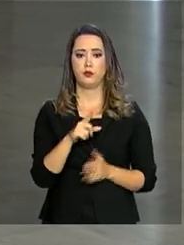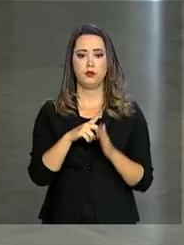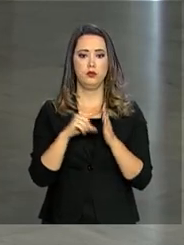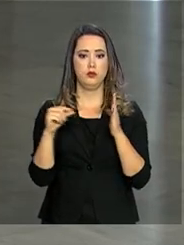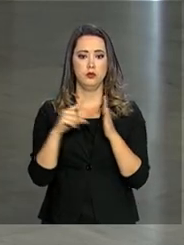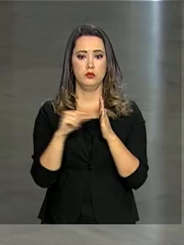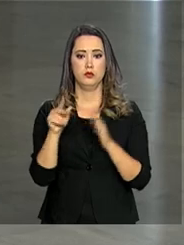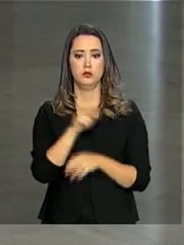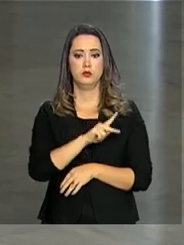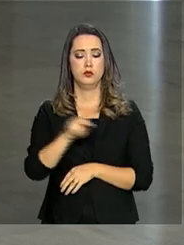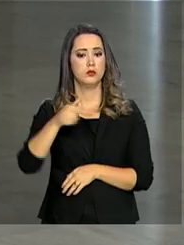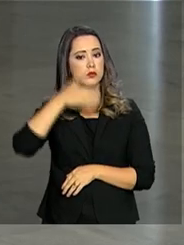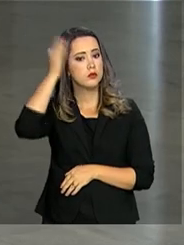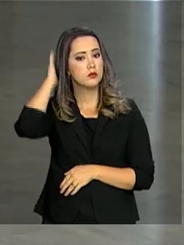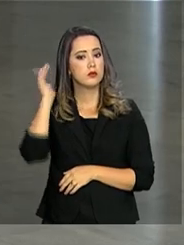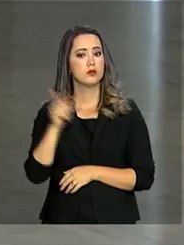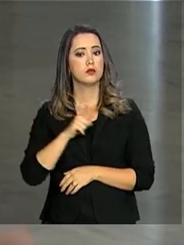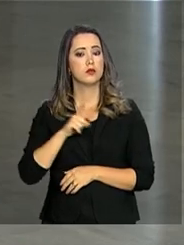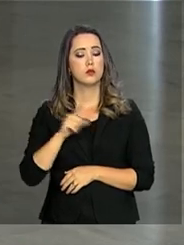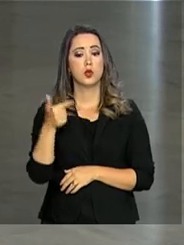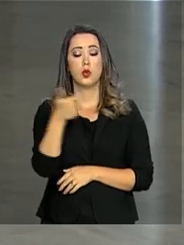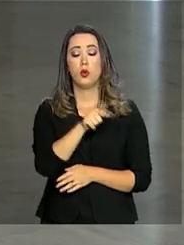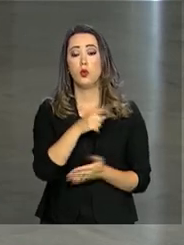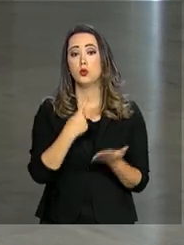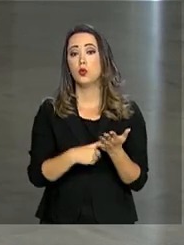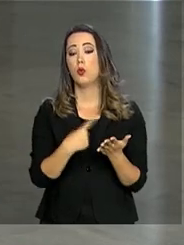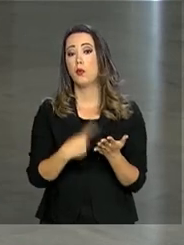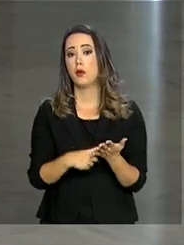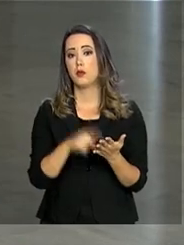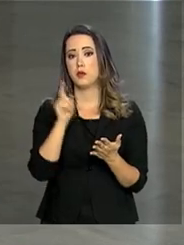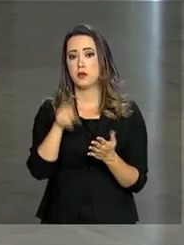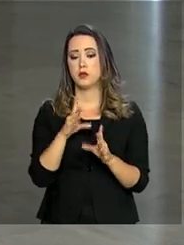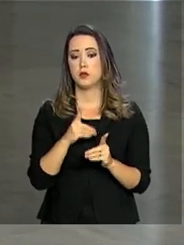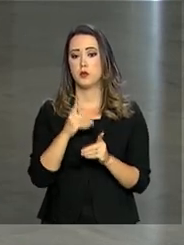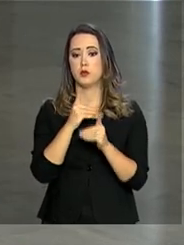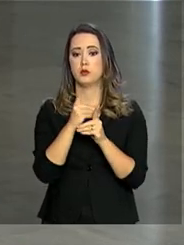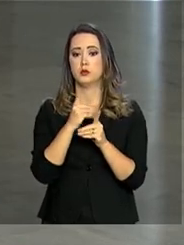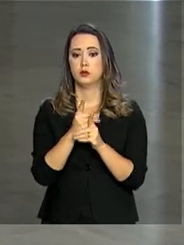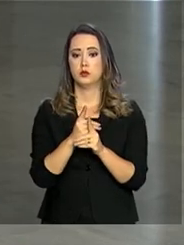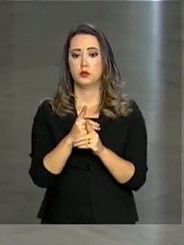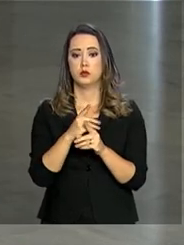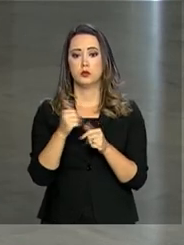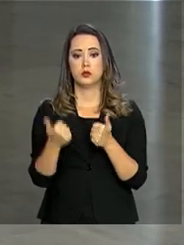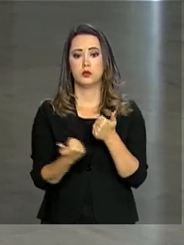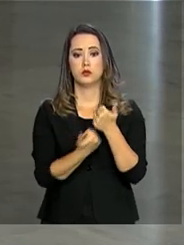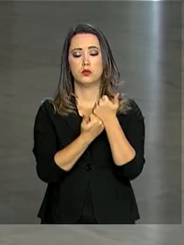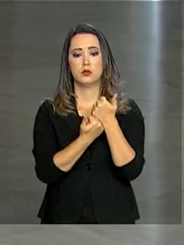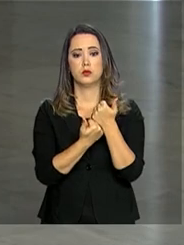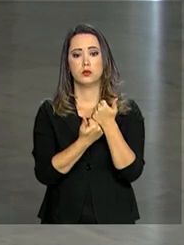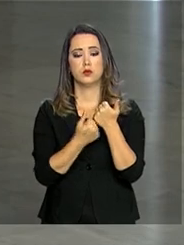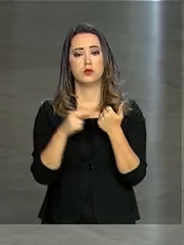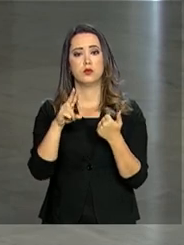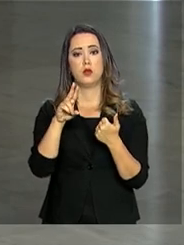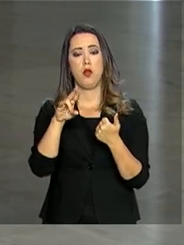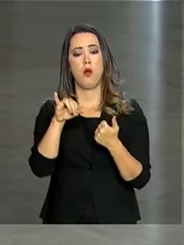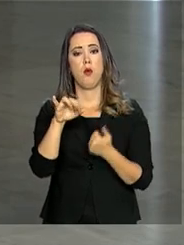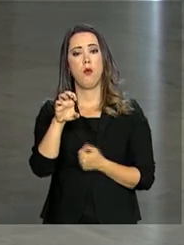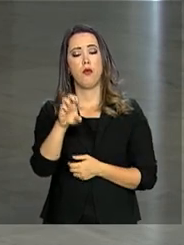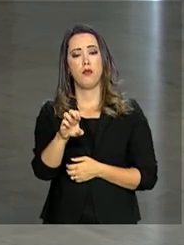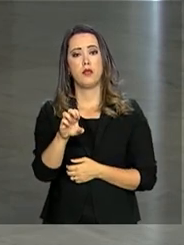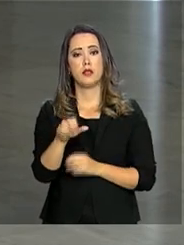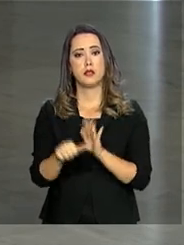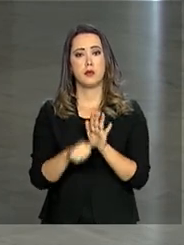Planalto, o presidente Michel Temer tem um outro compromisso, é um encontro com o vice-primeiro-ministro do Vietnã,